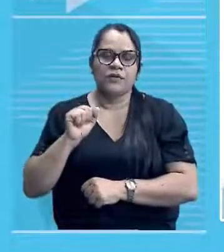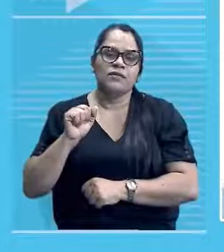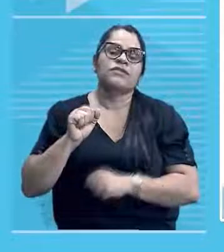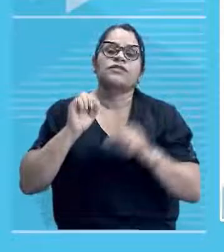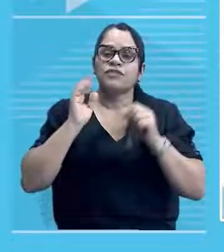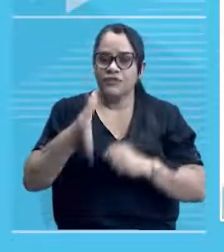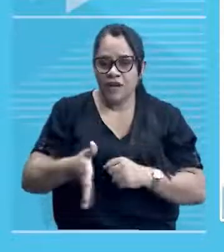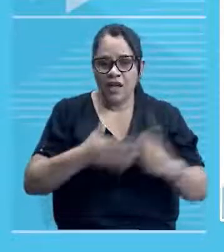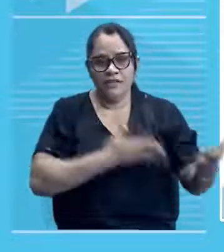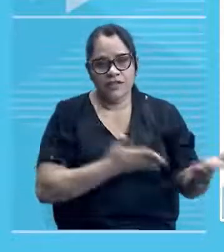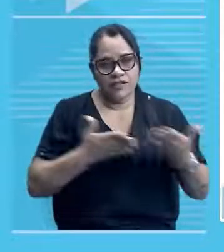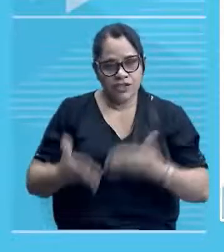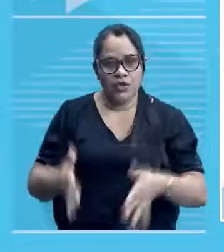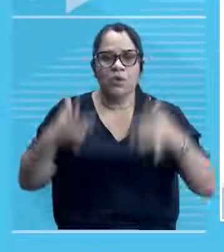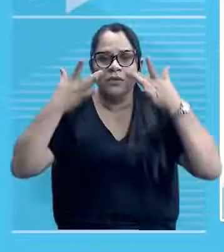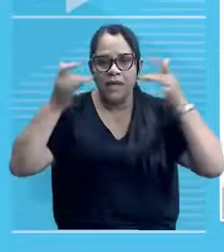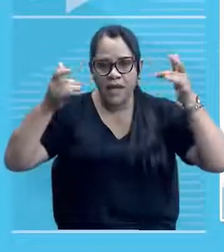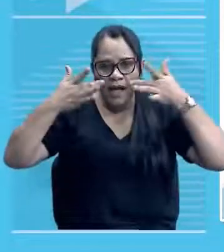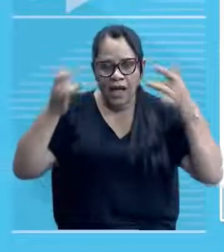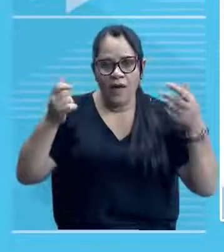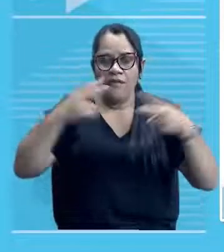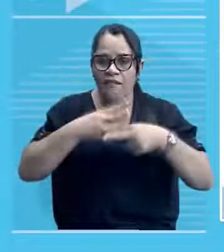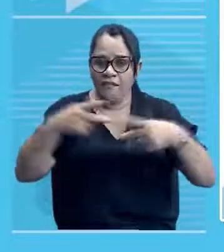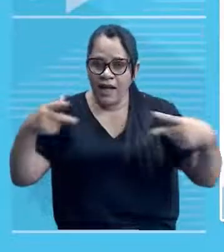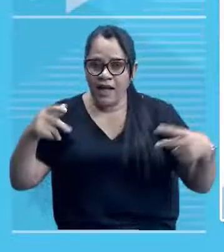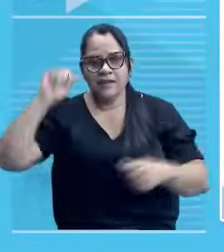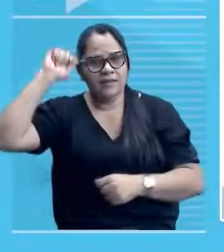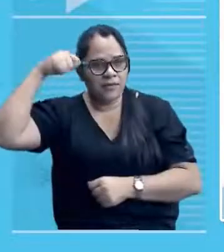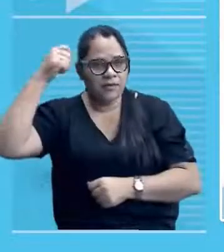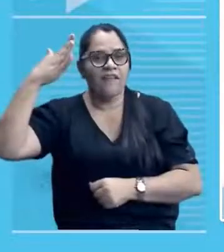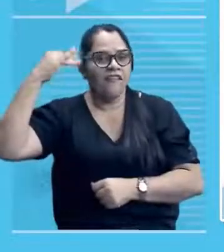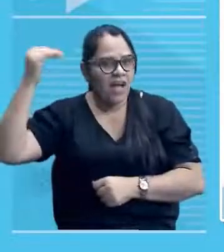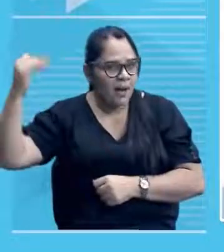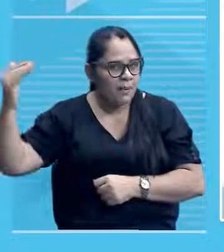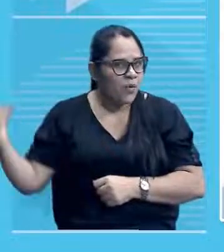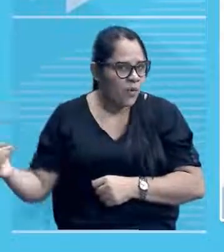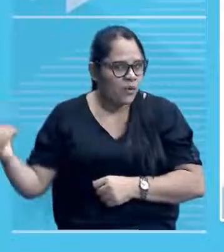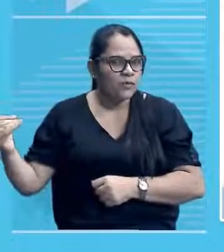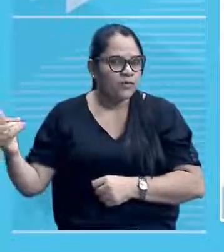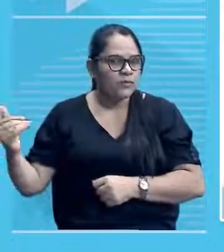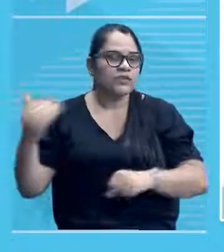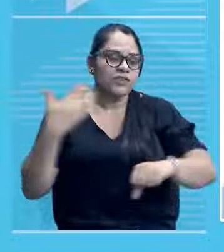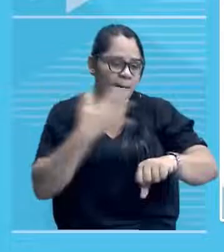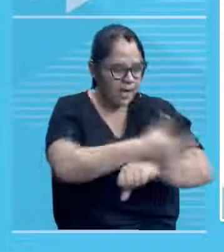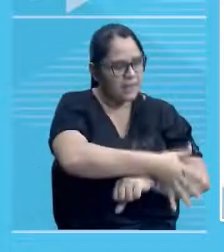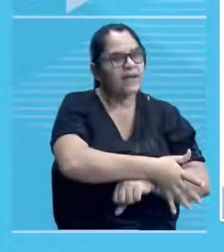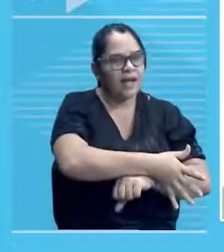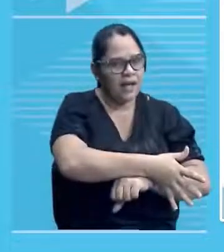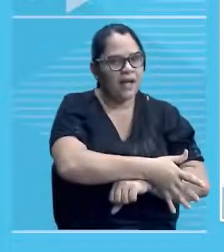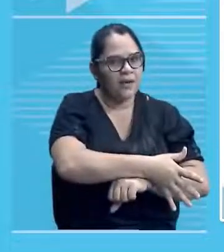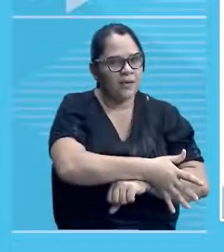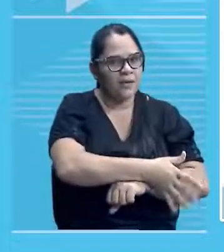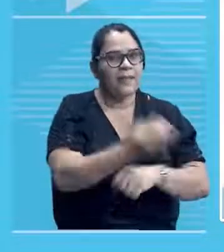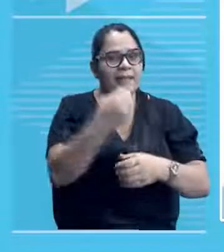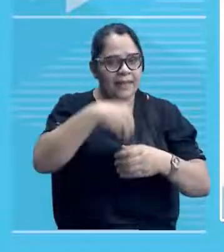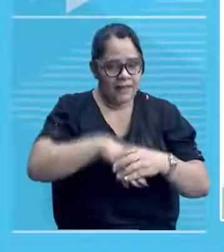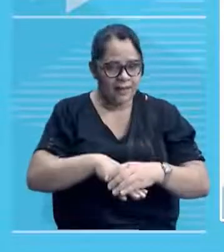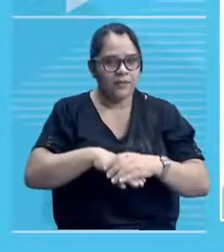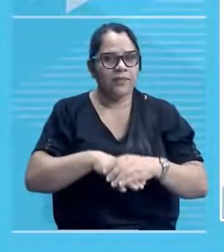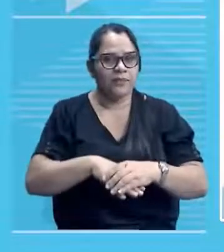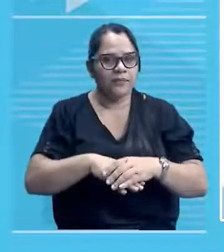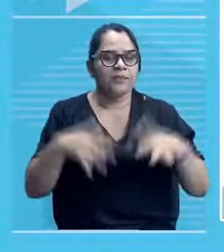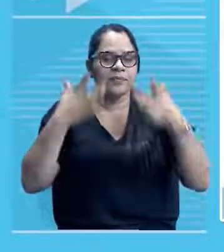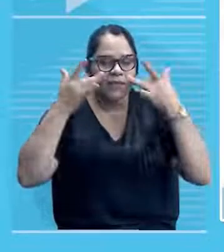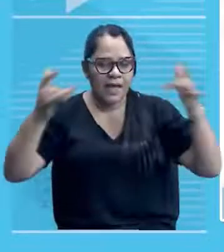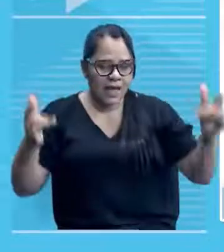figuras, né? A Elis Regina, figuras de nome nacional que já passaram aí no palco do